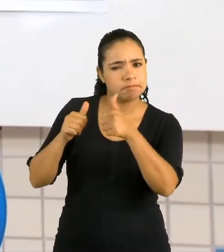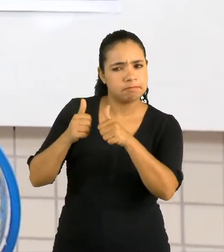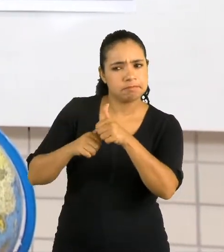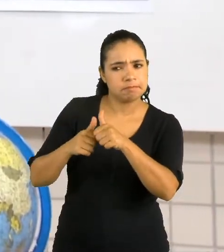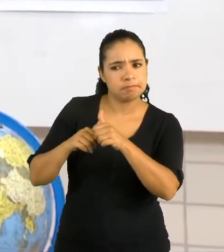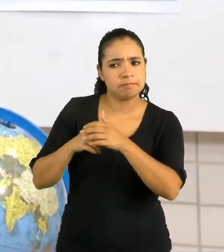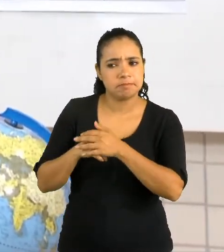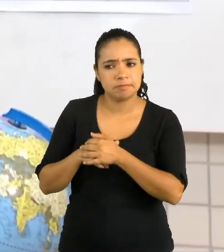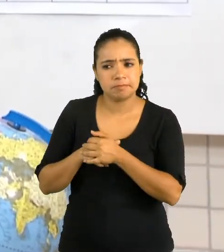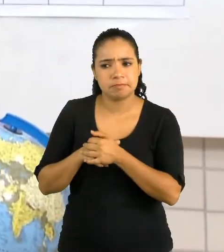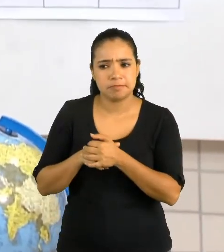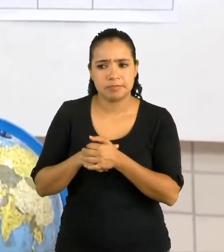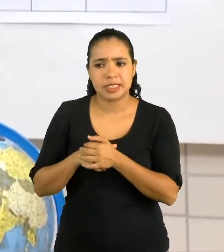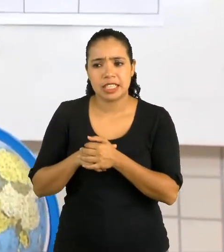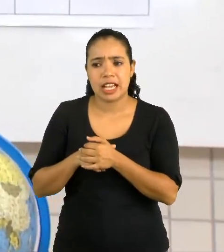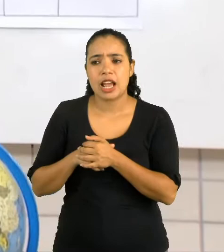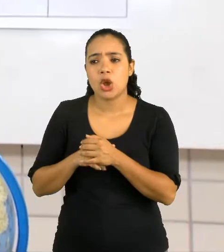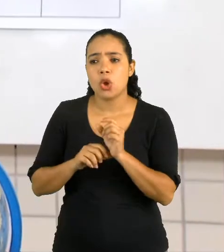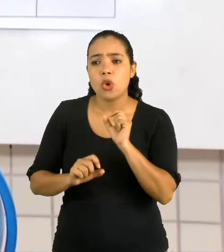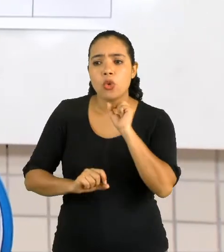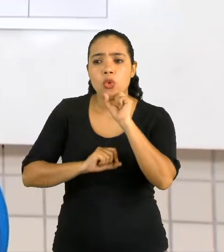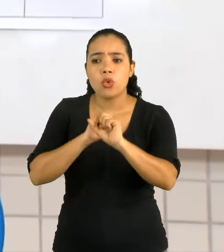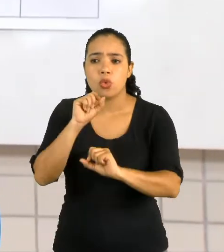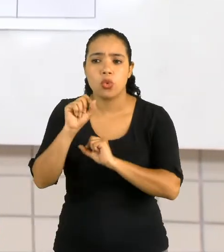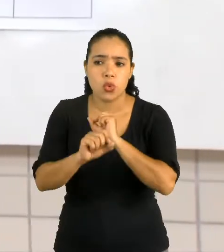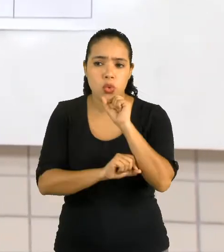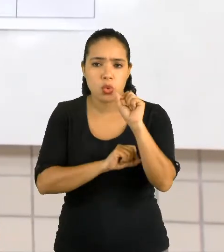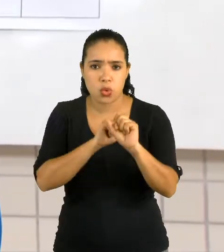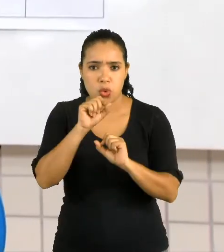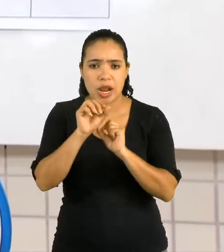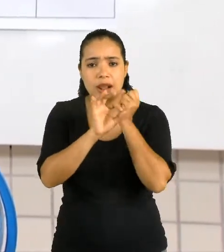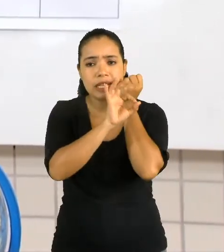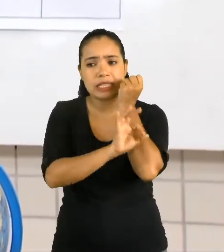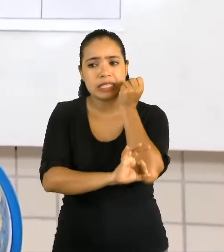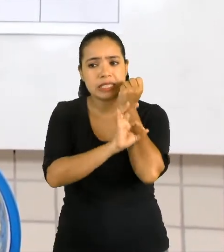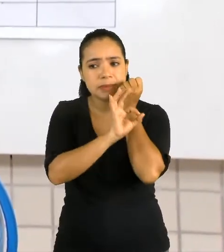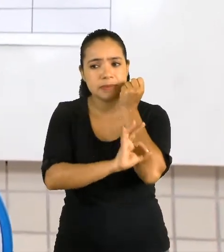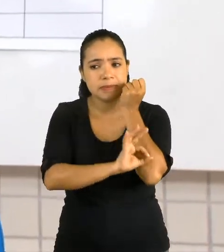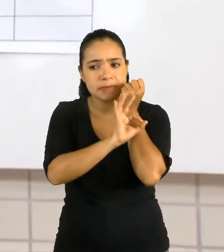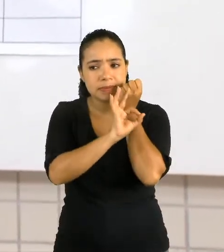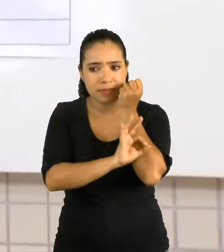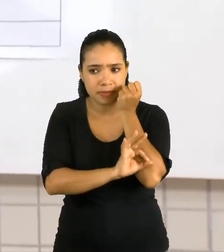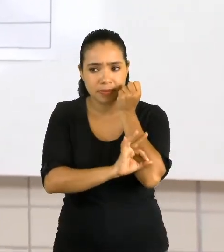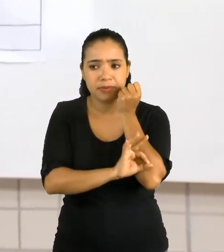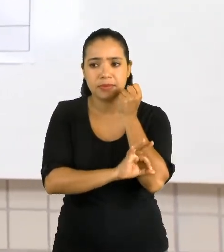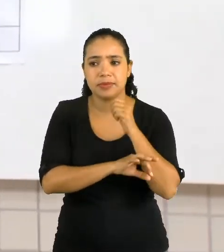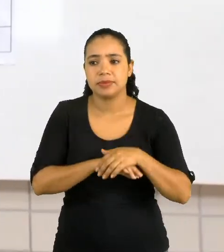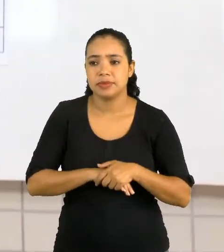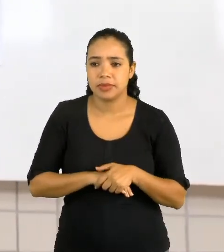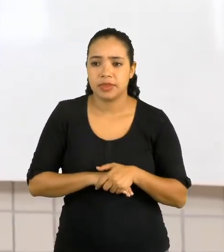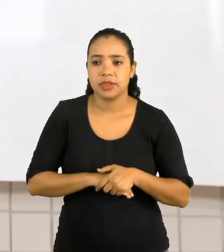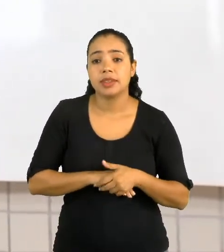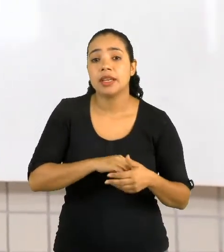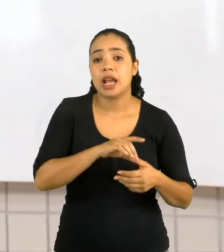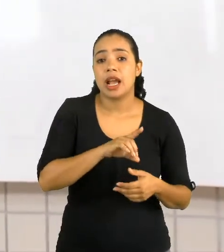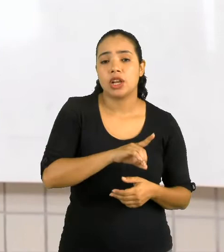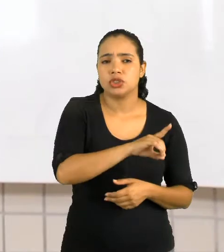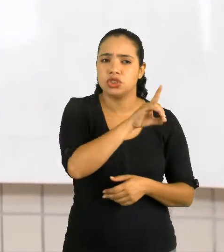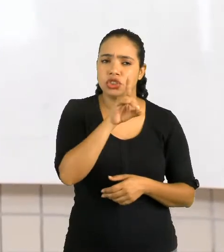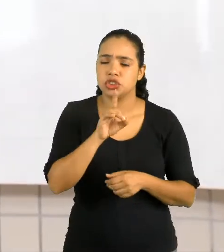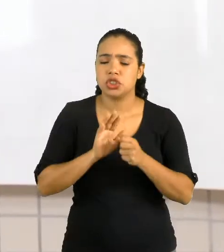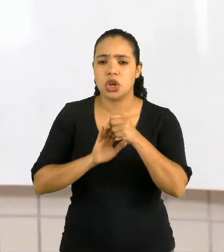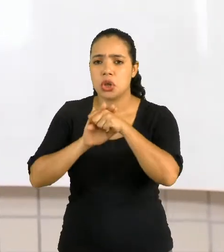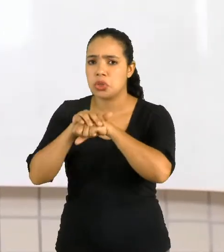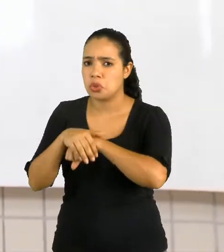a temperatura. Se durante o dia, noite ou ambos os períodos também.